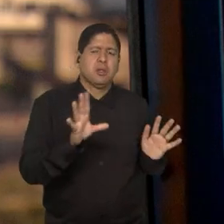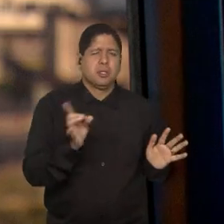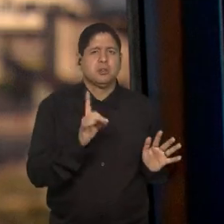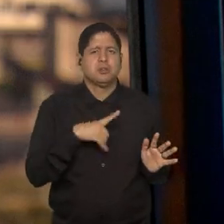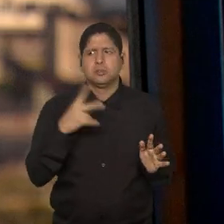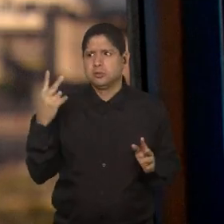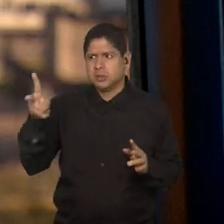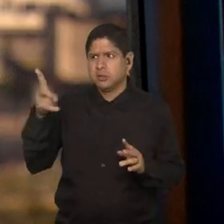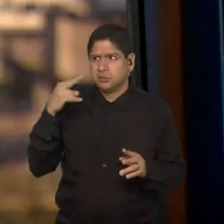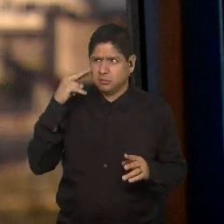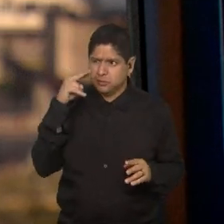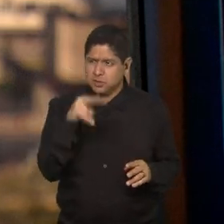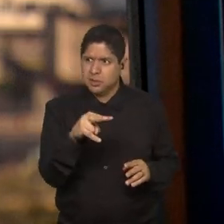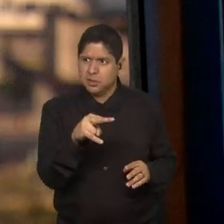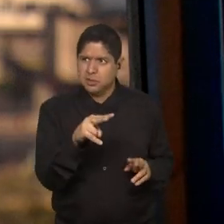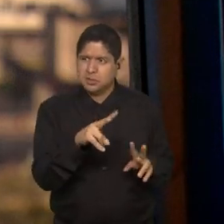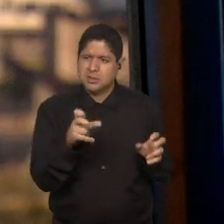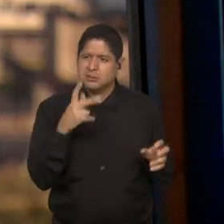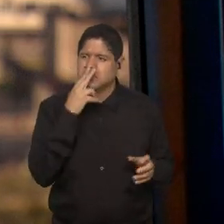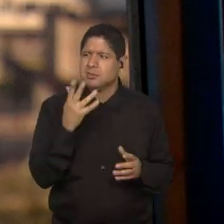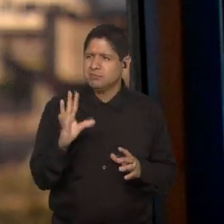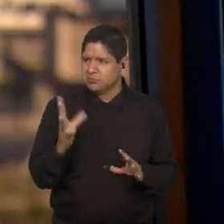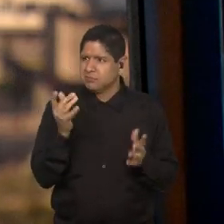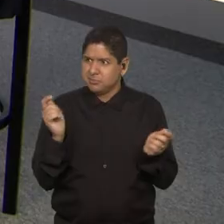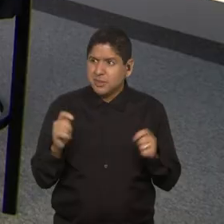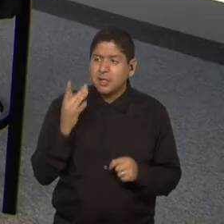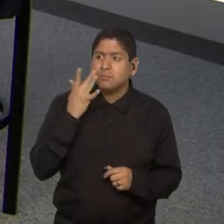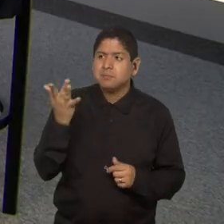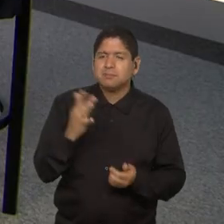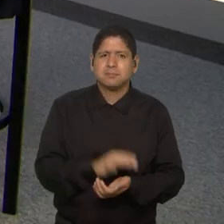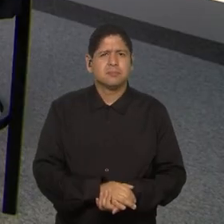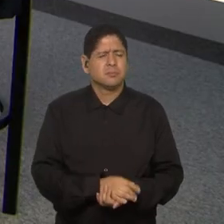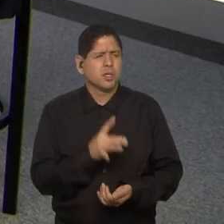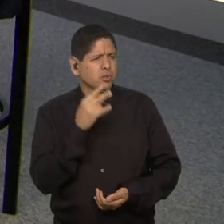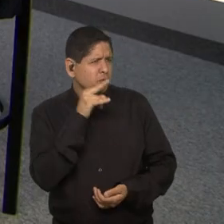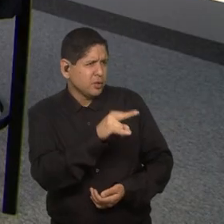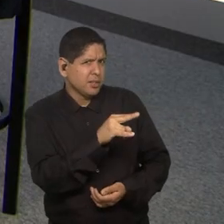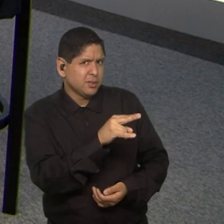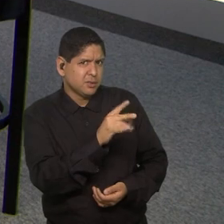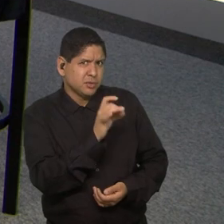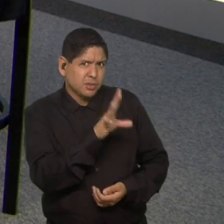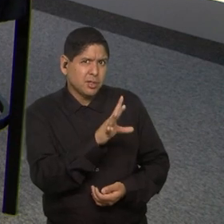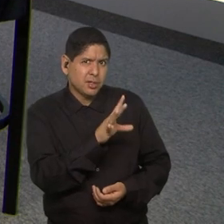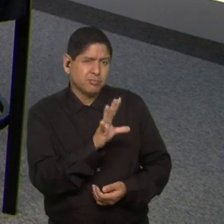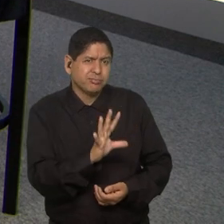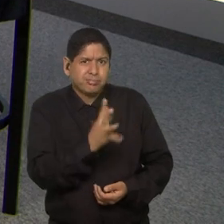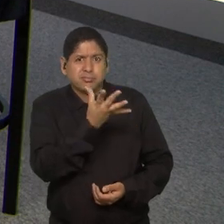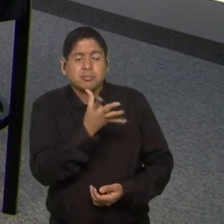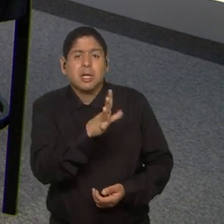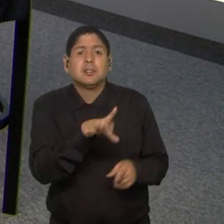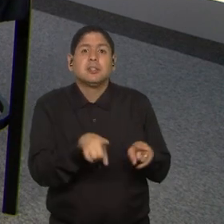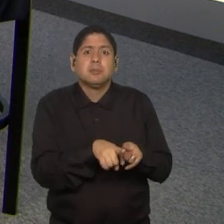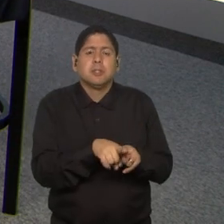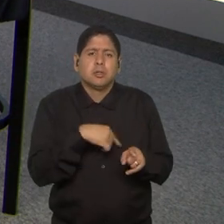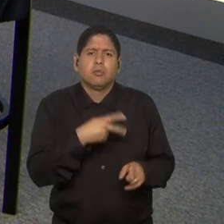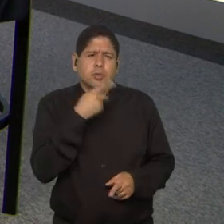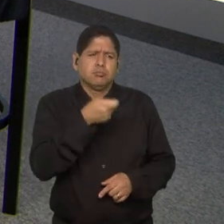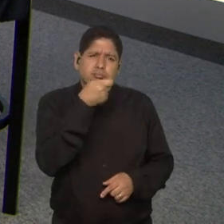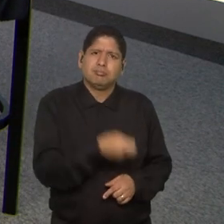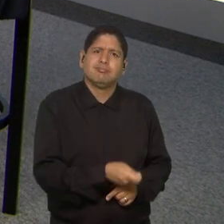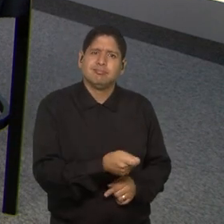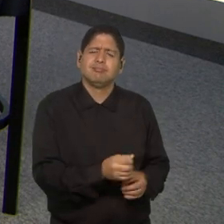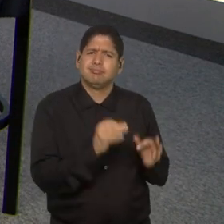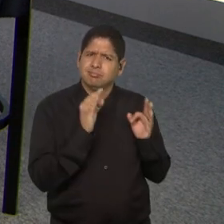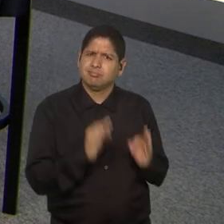Você vê isso como factível, Júlio? Olha, não só vejo isso como factível, como lhe afirmo que é